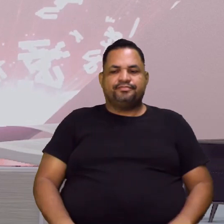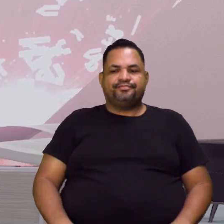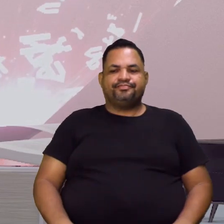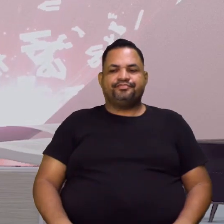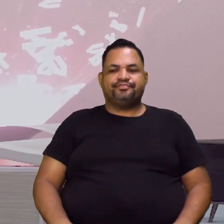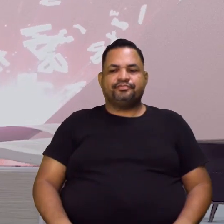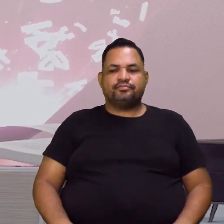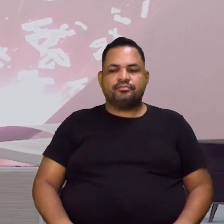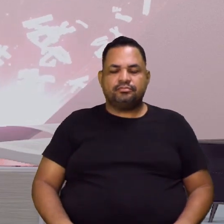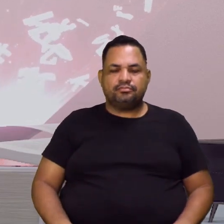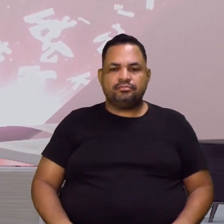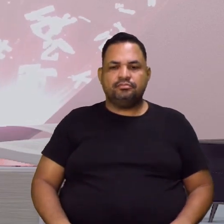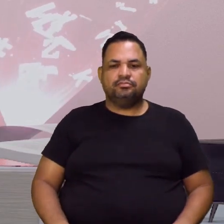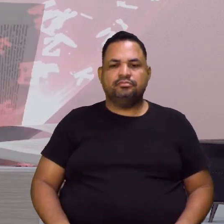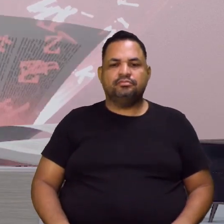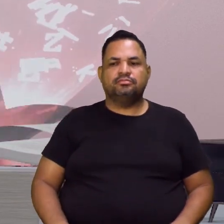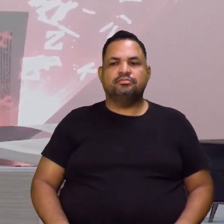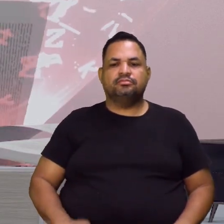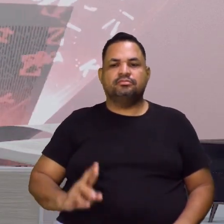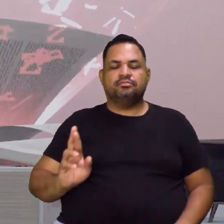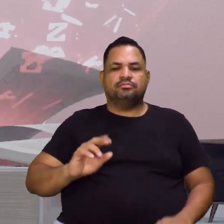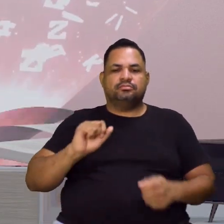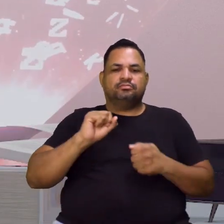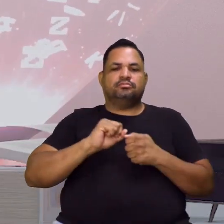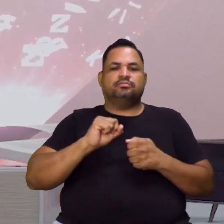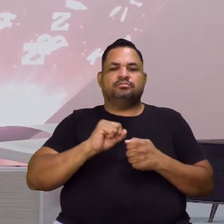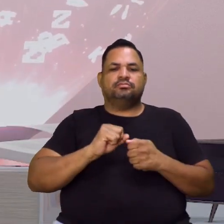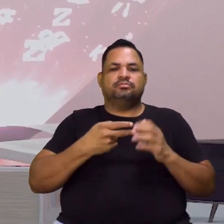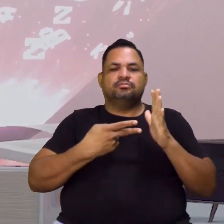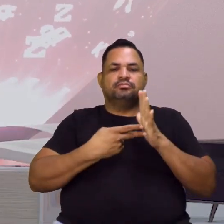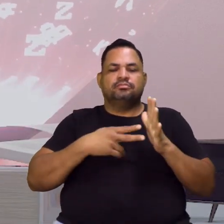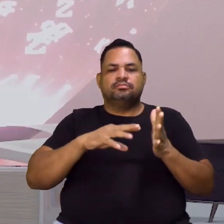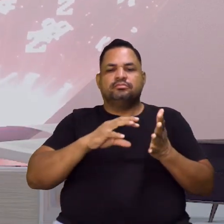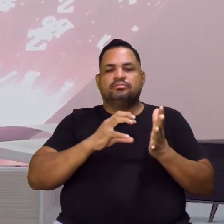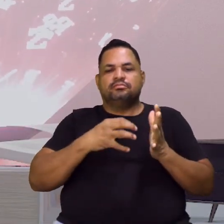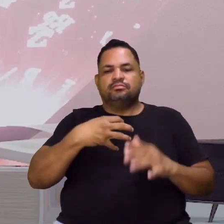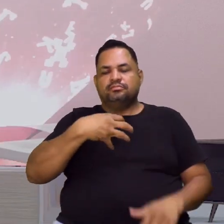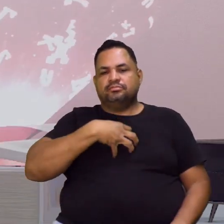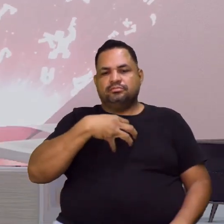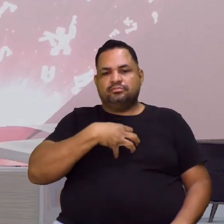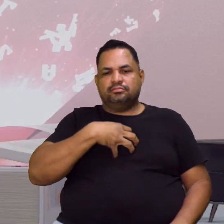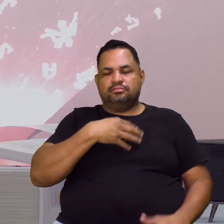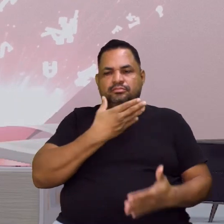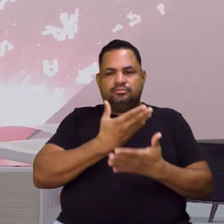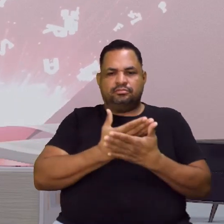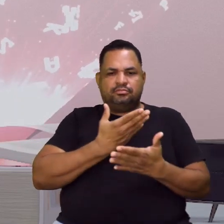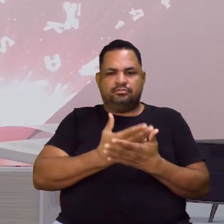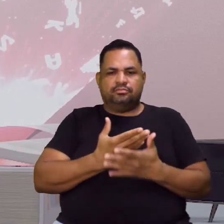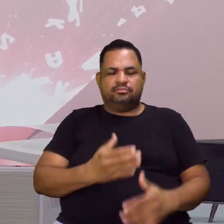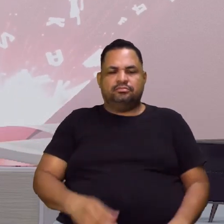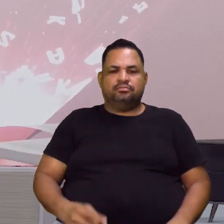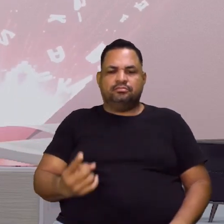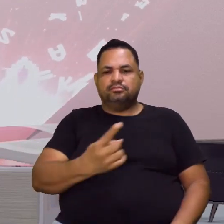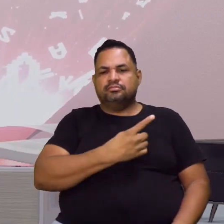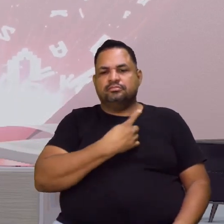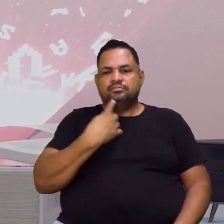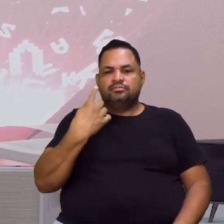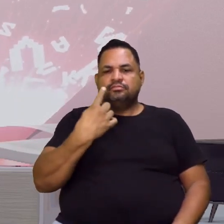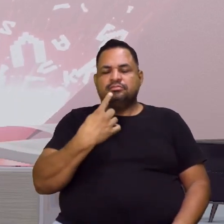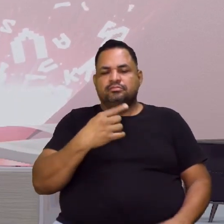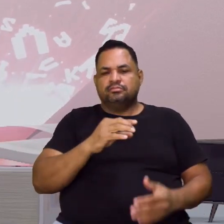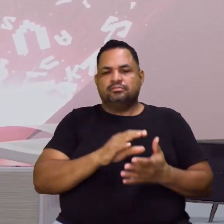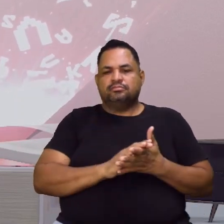O que ela significa? E quem que vai fazer parte dessa semântica? Lá, do estudo da semântica. Nós vamos ter os